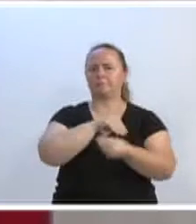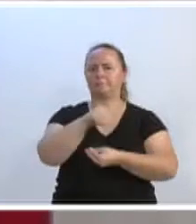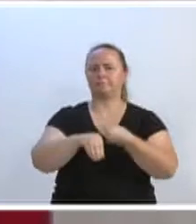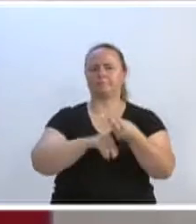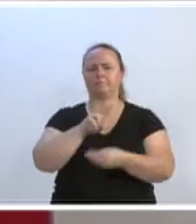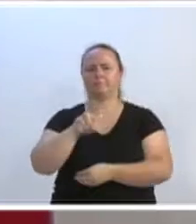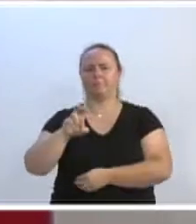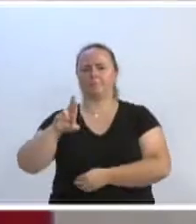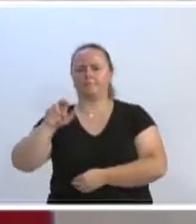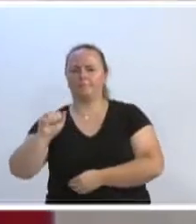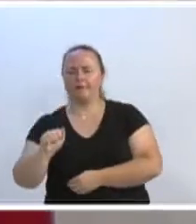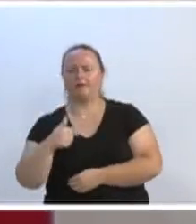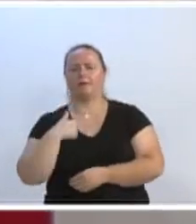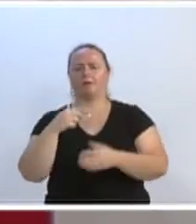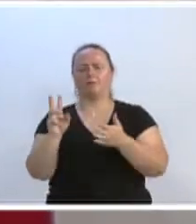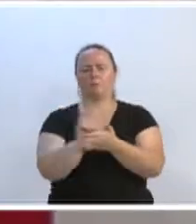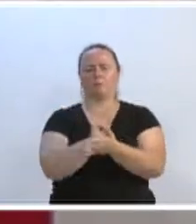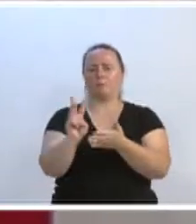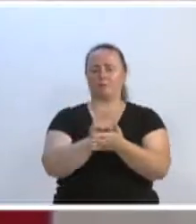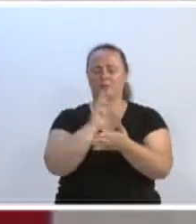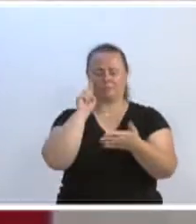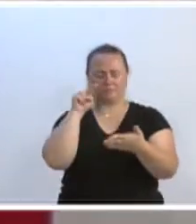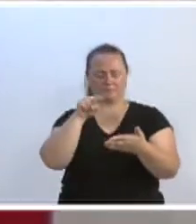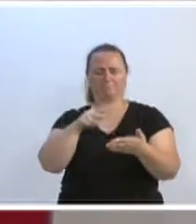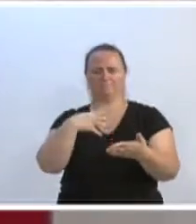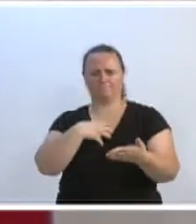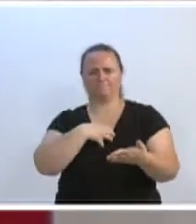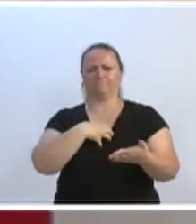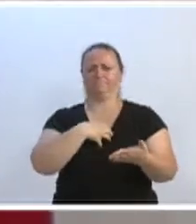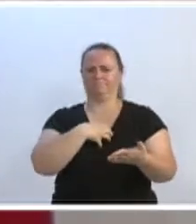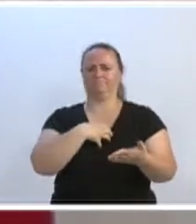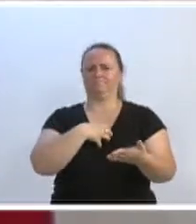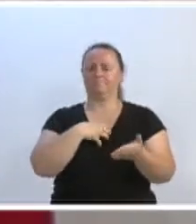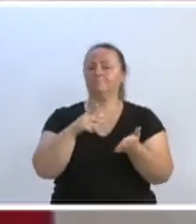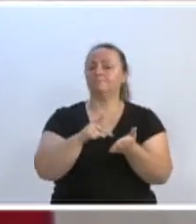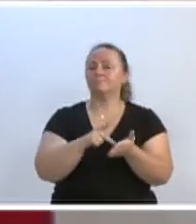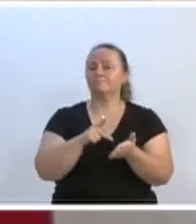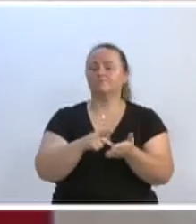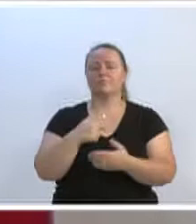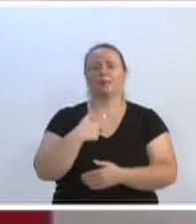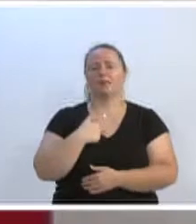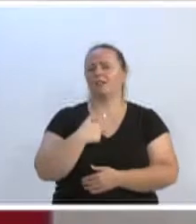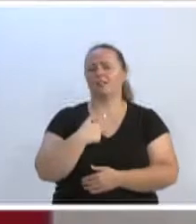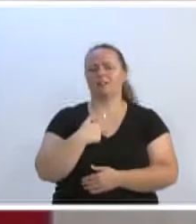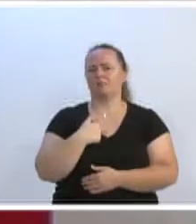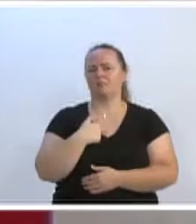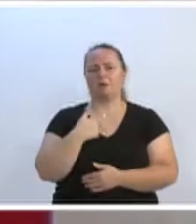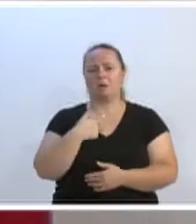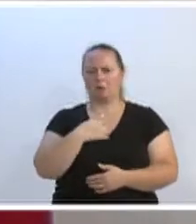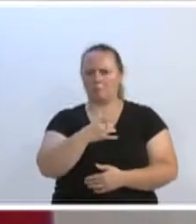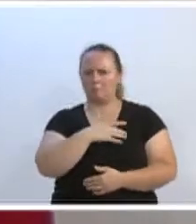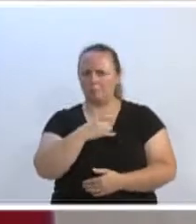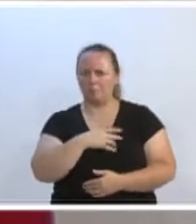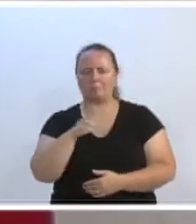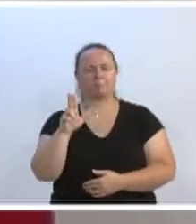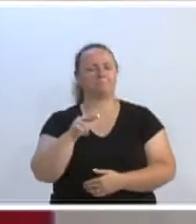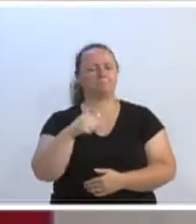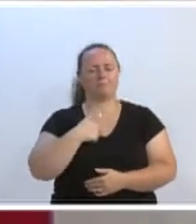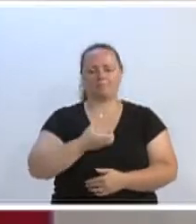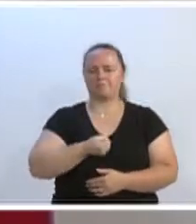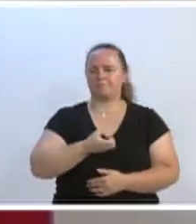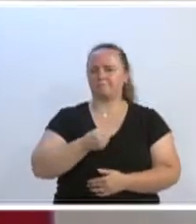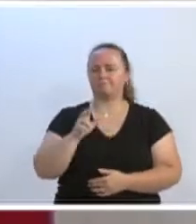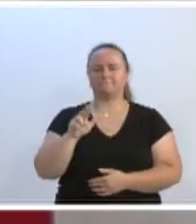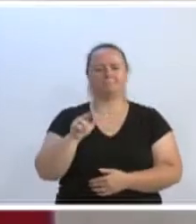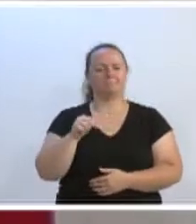Verão. Eu recebi no meu WhatsApp de vários amigos. Eu quero dizer que eu não vou me intimidar diante desses